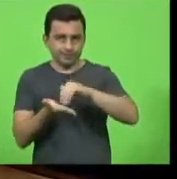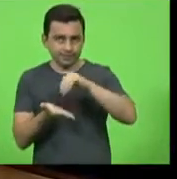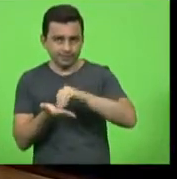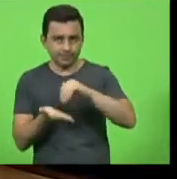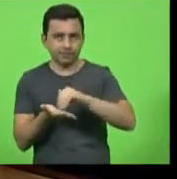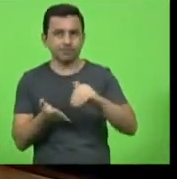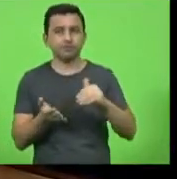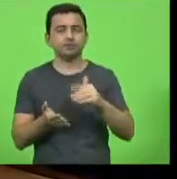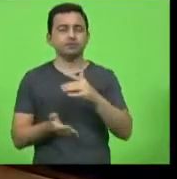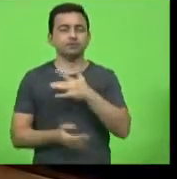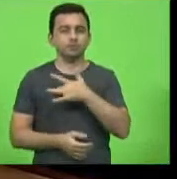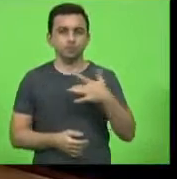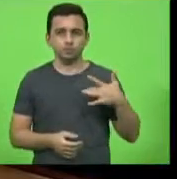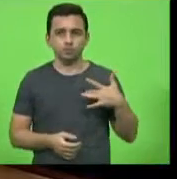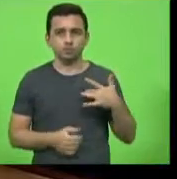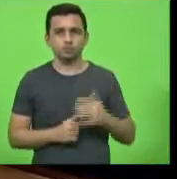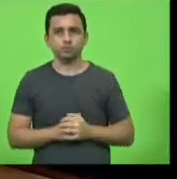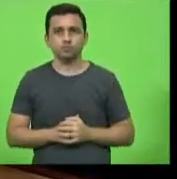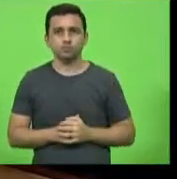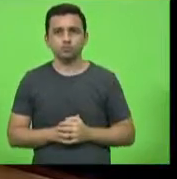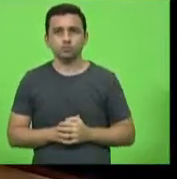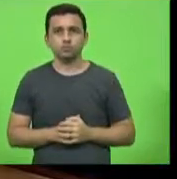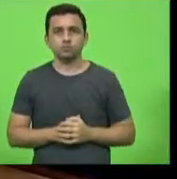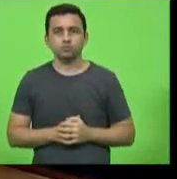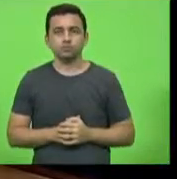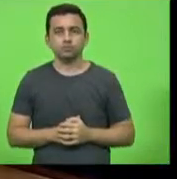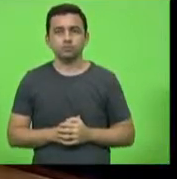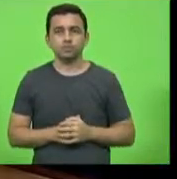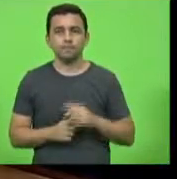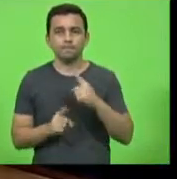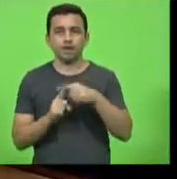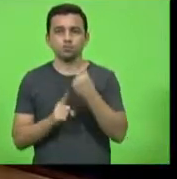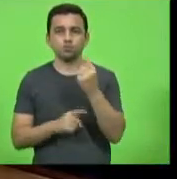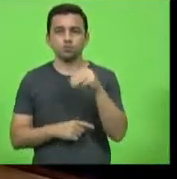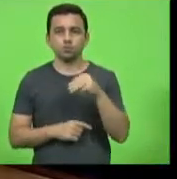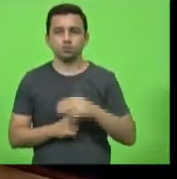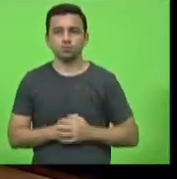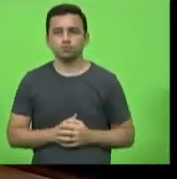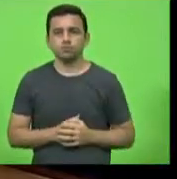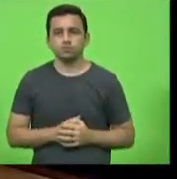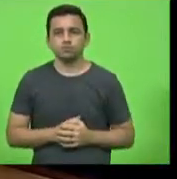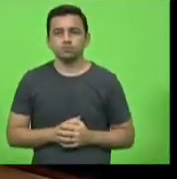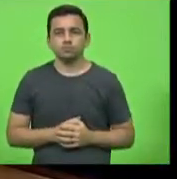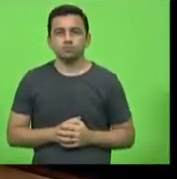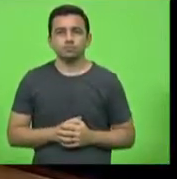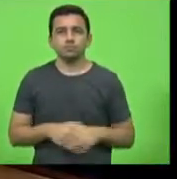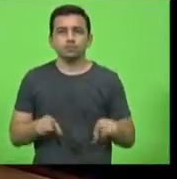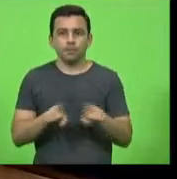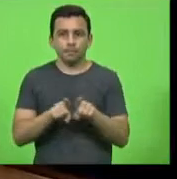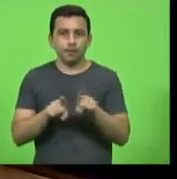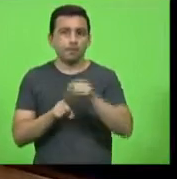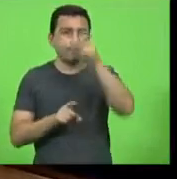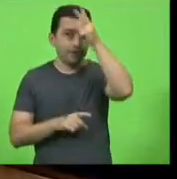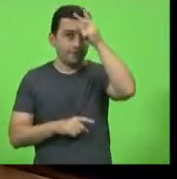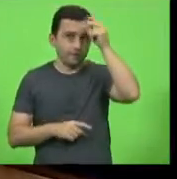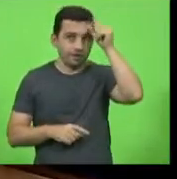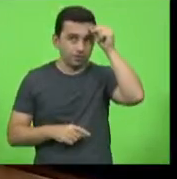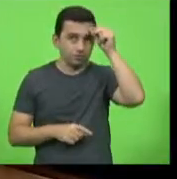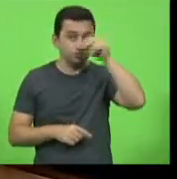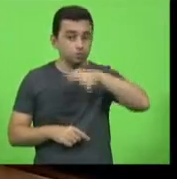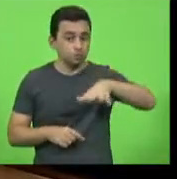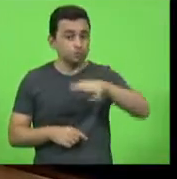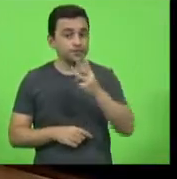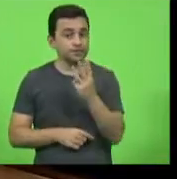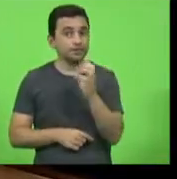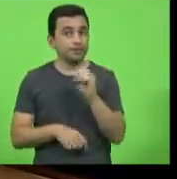e mais os prefeitos das 30 maiores cidades